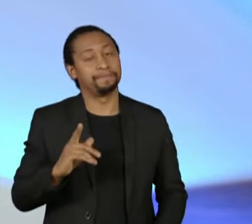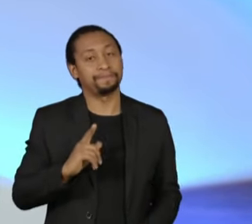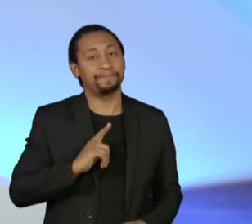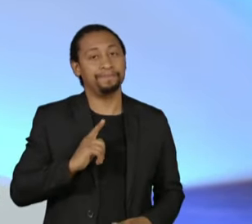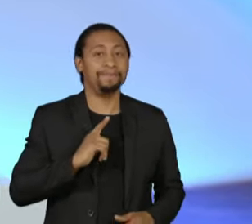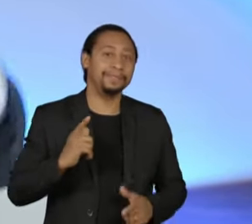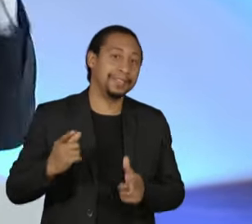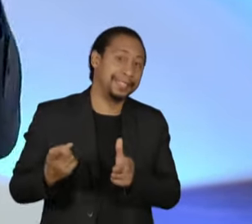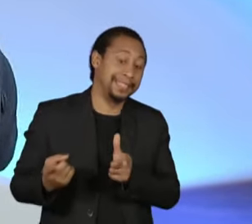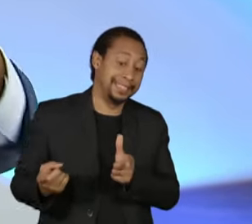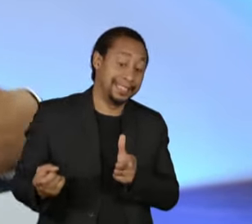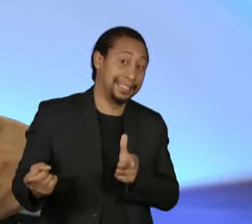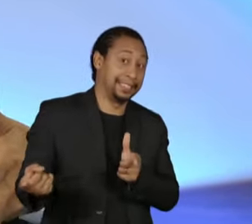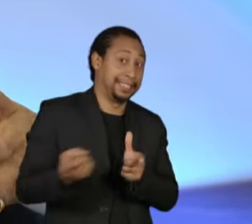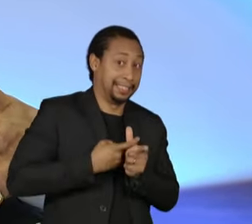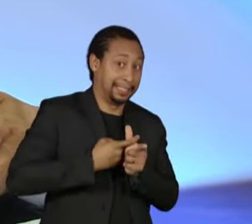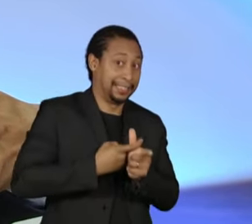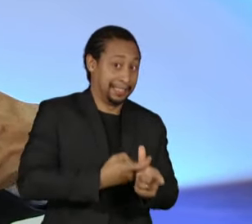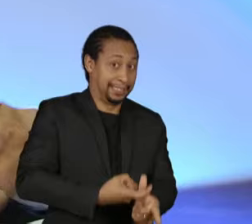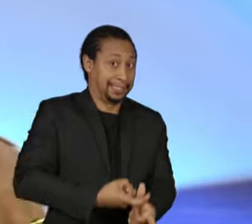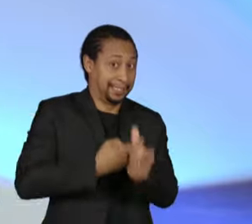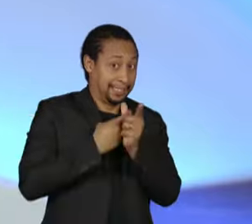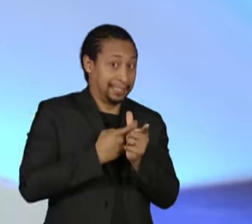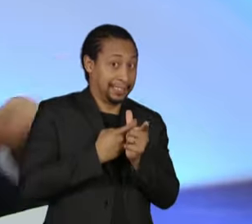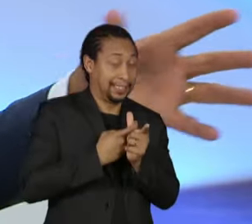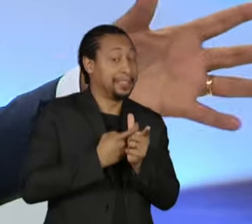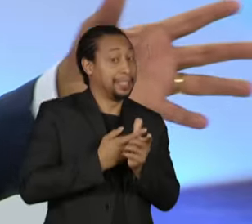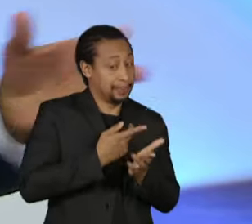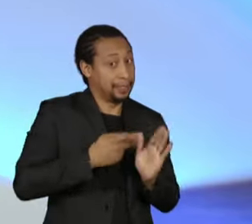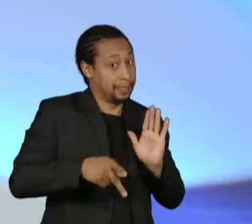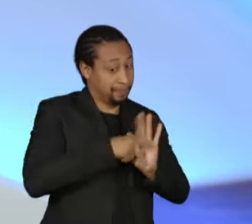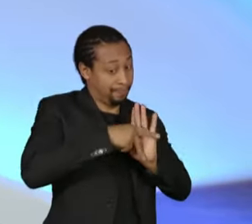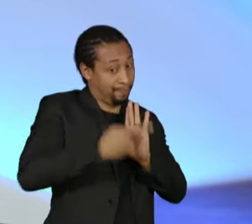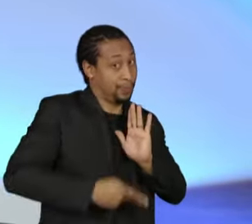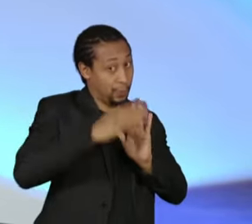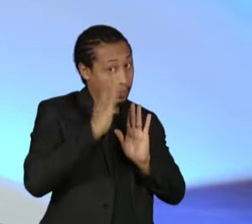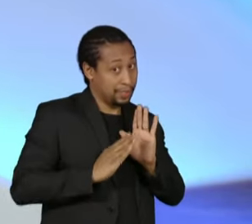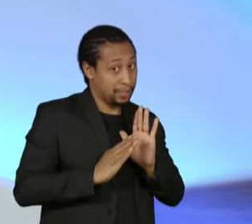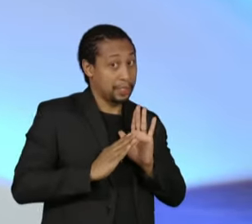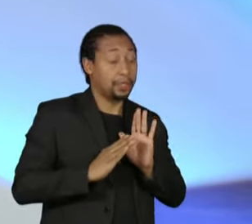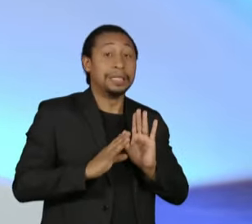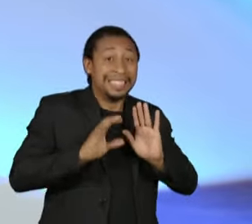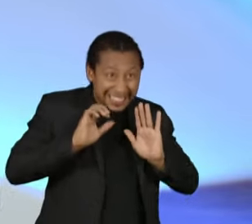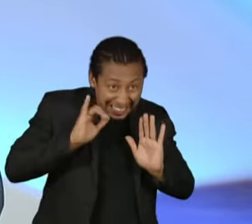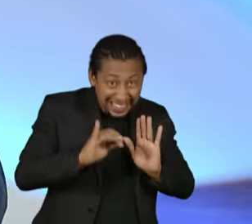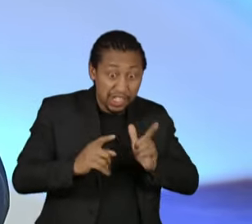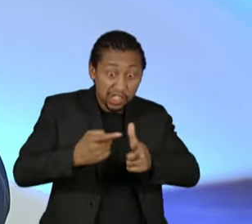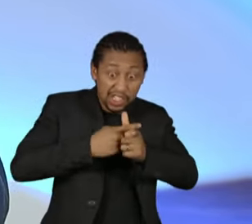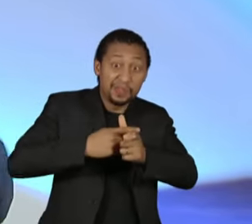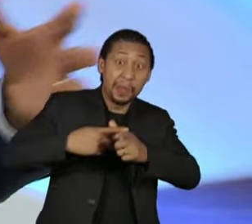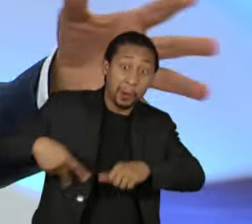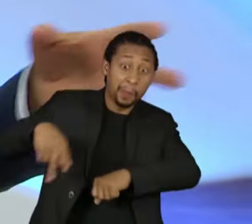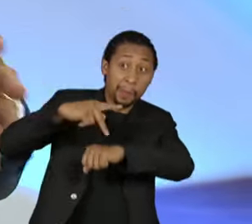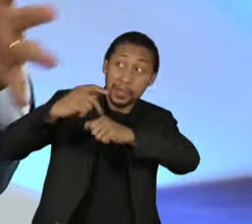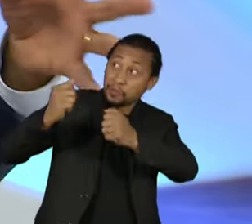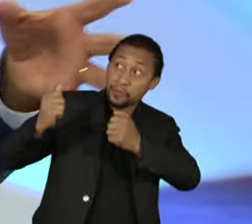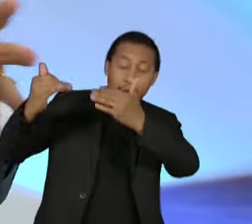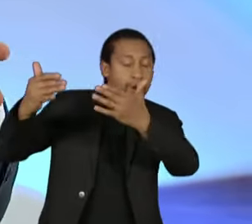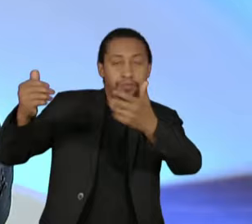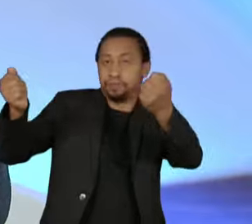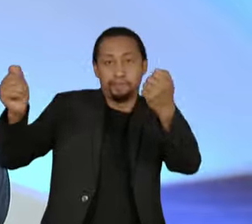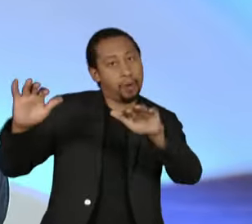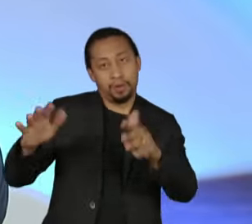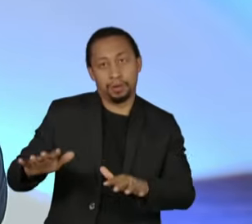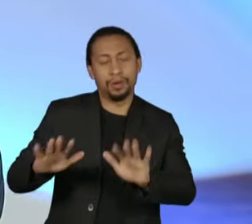interna, graças a Deus, que a dívida interna fosse a externa, seria um caos, que está chegando a